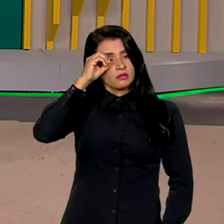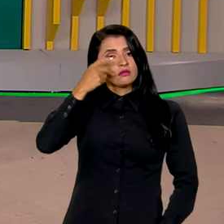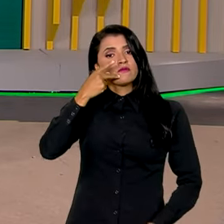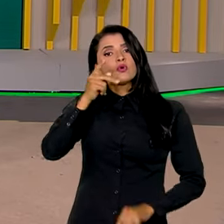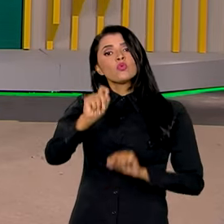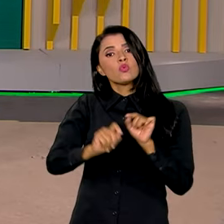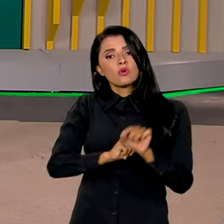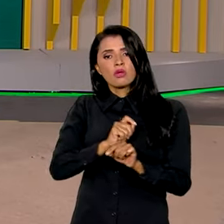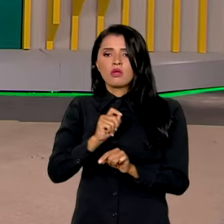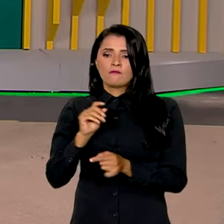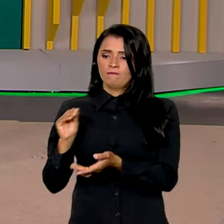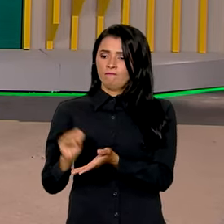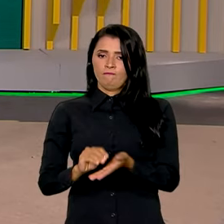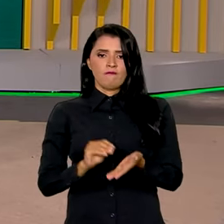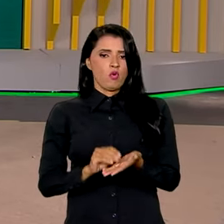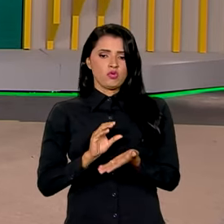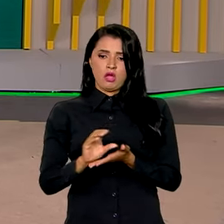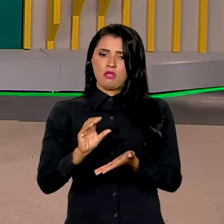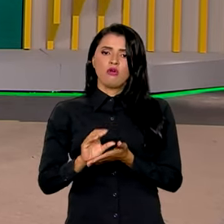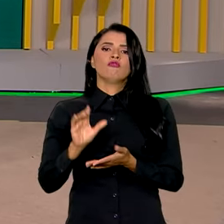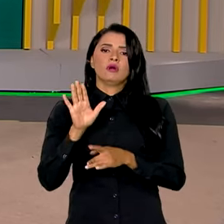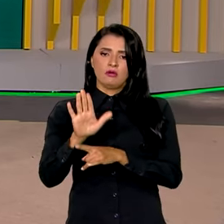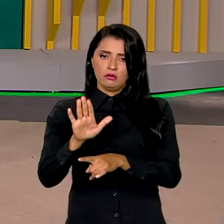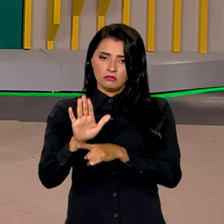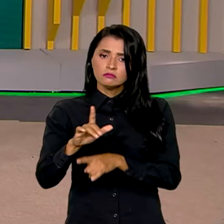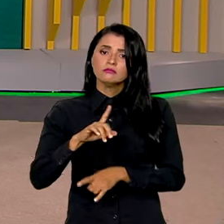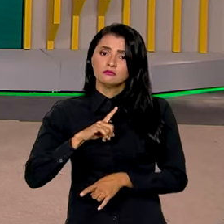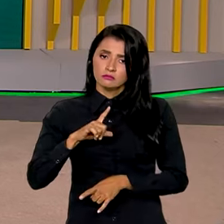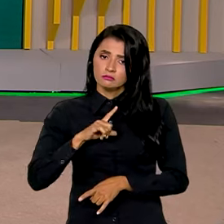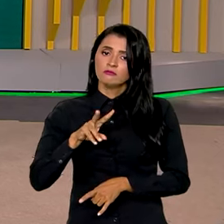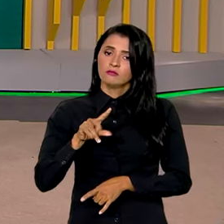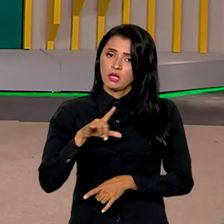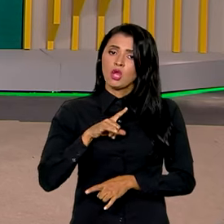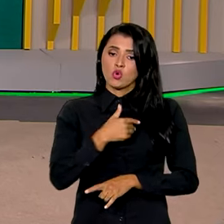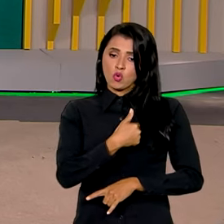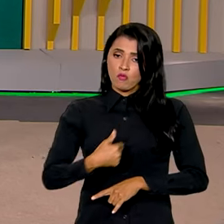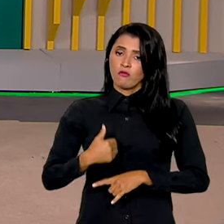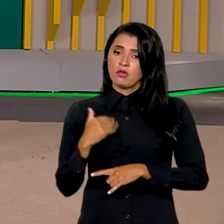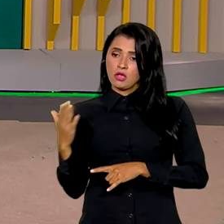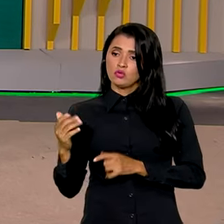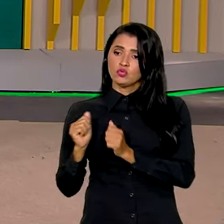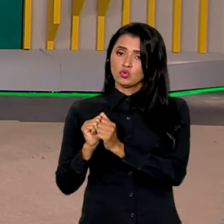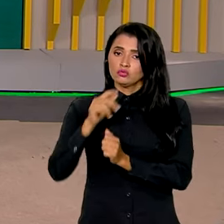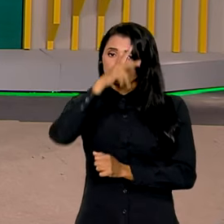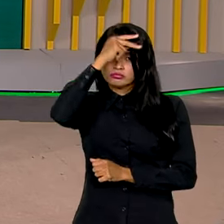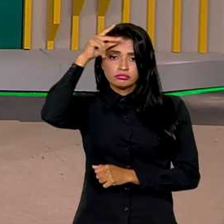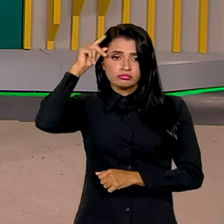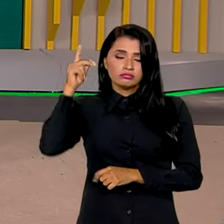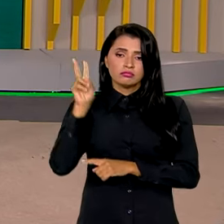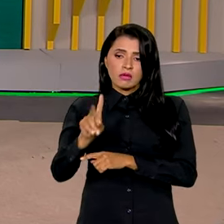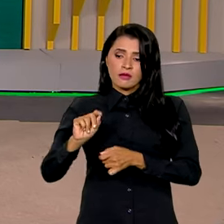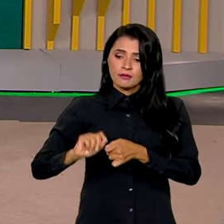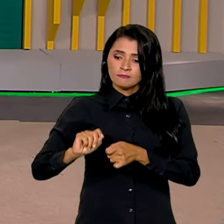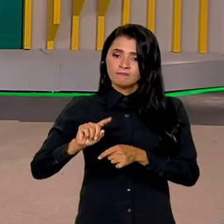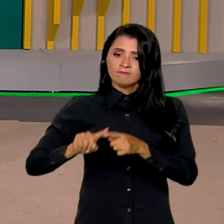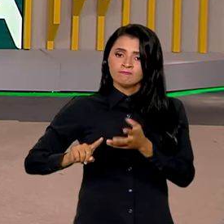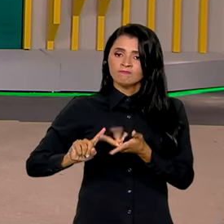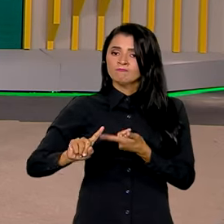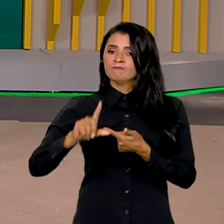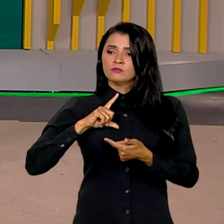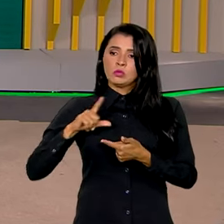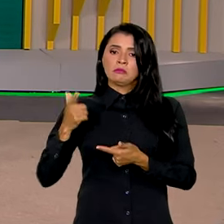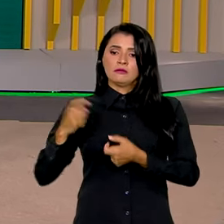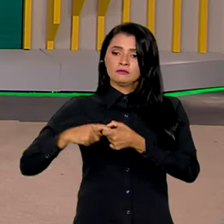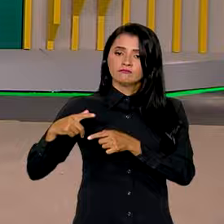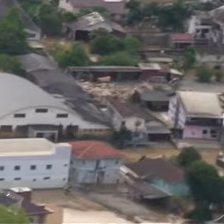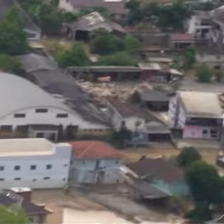não faltarão recursos para esses municípios e que o governo estará ao lado das prefeituras para executar as ações de